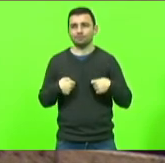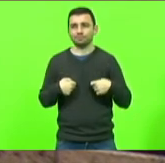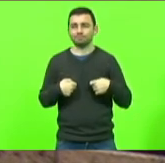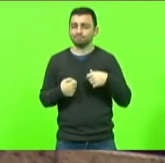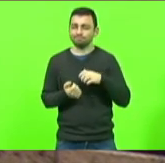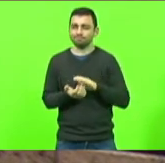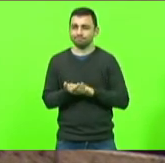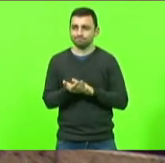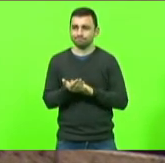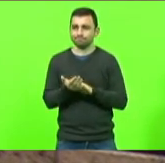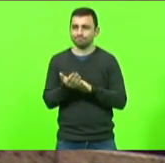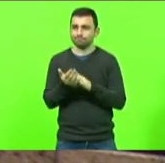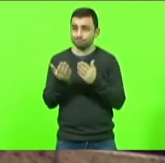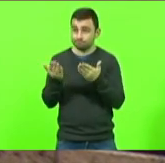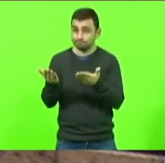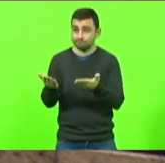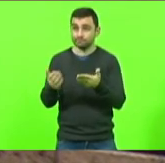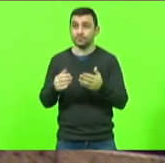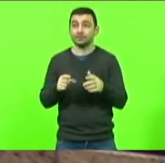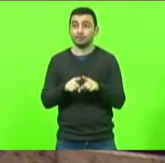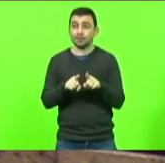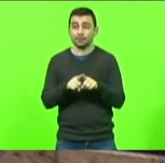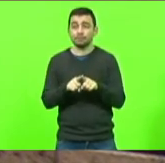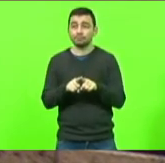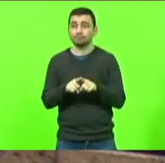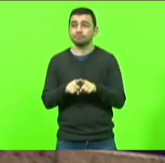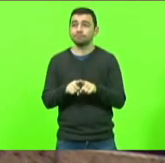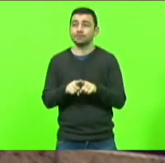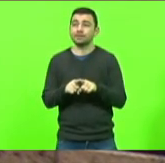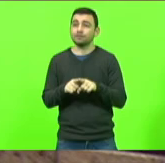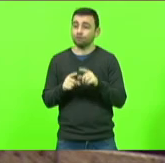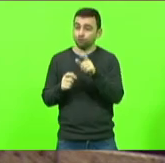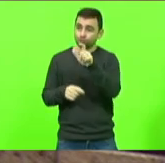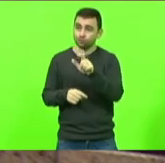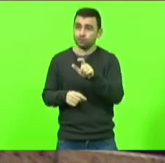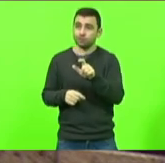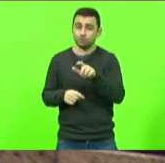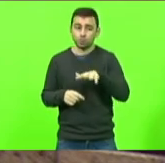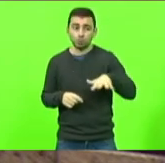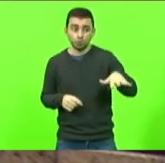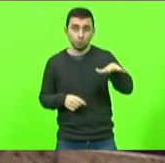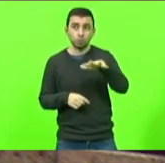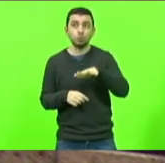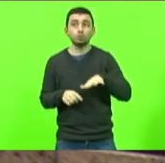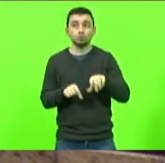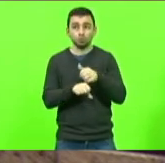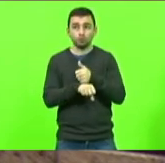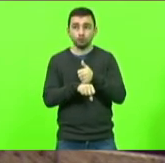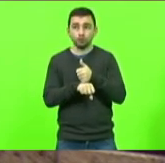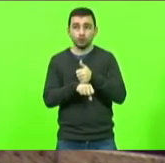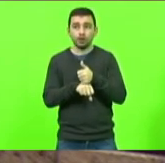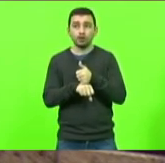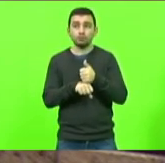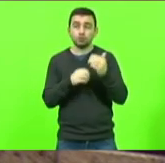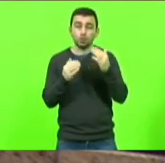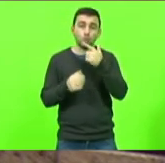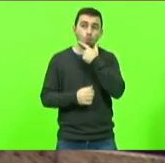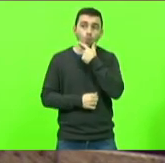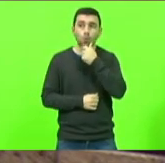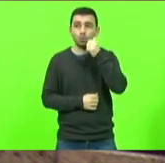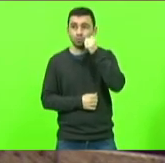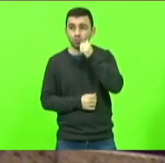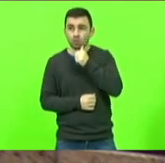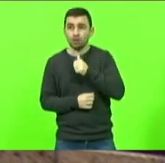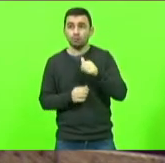a você e te parabenizando parabenizo a todos os profissionais as psicólogas e os psicólogos de